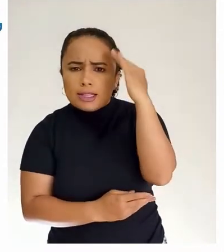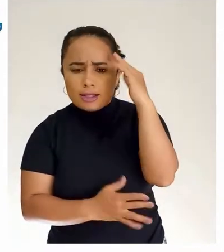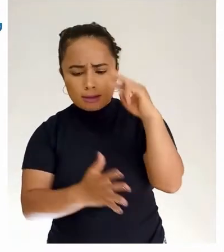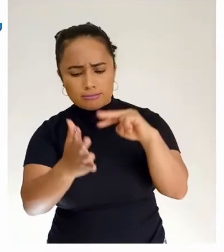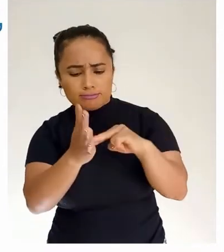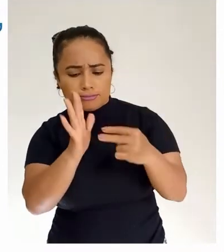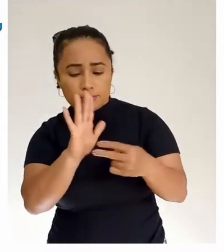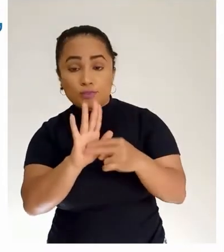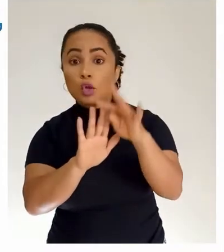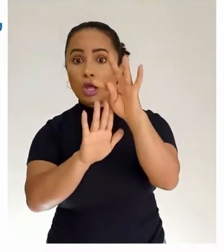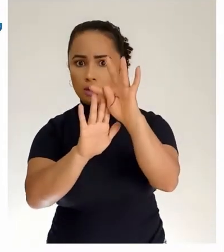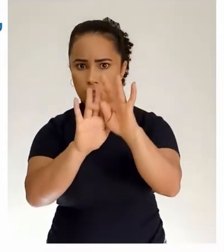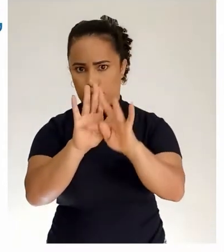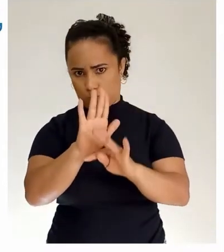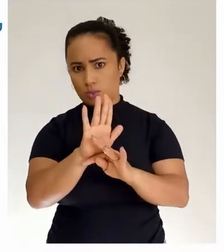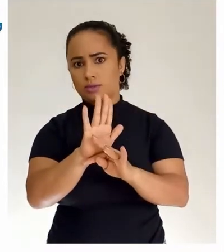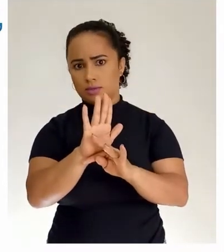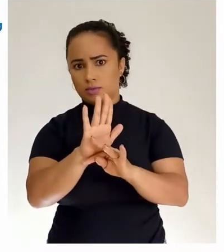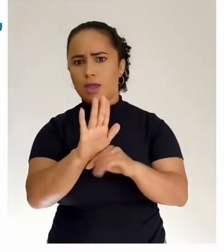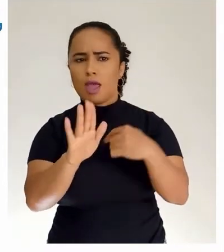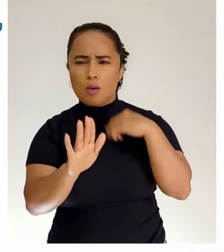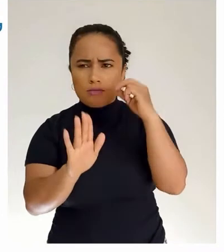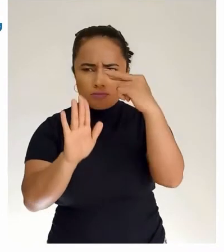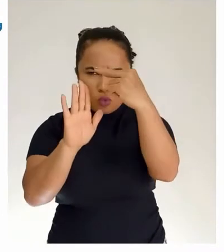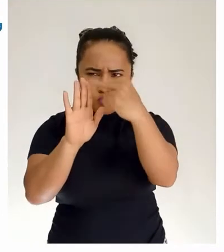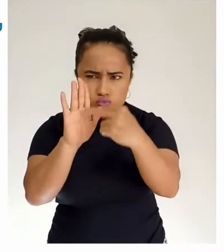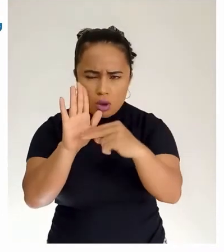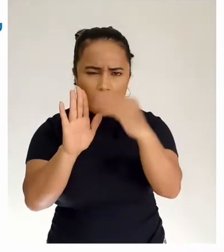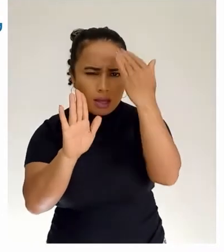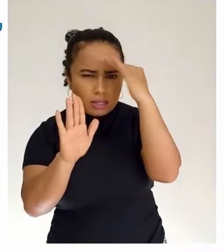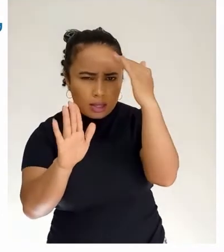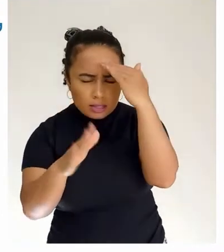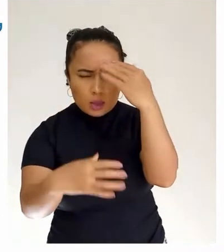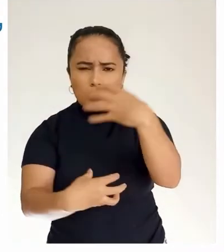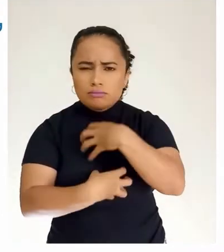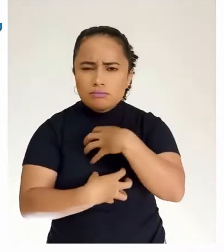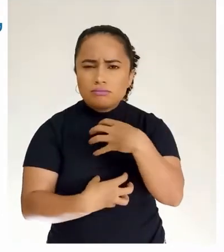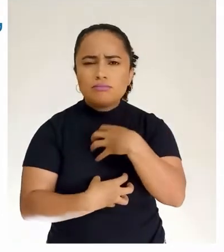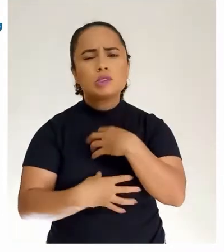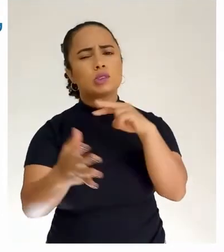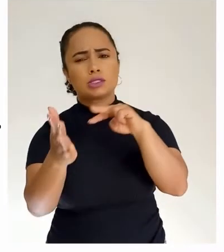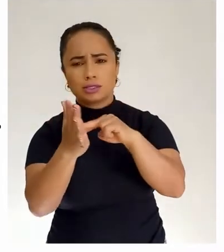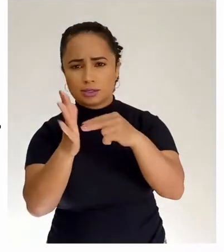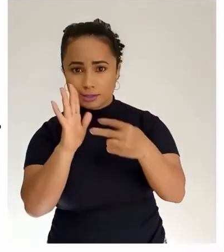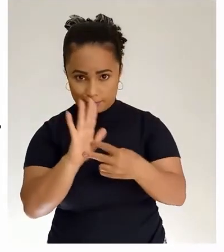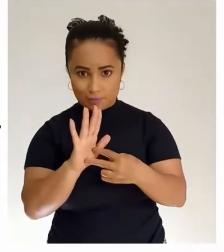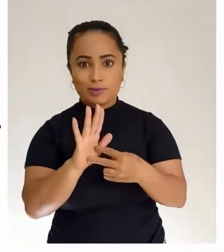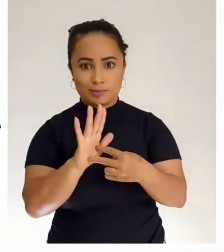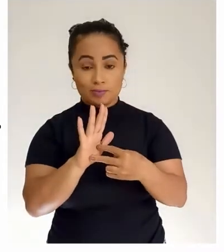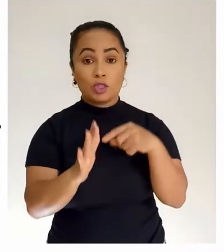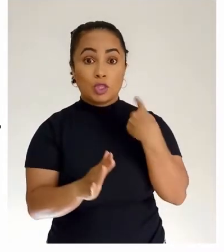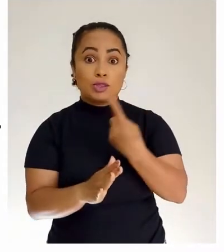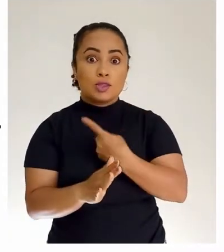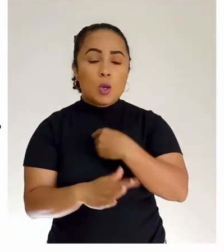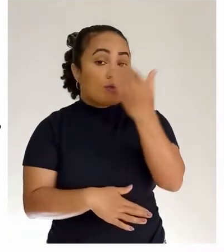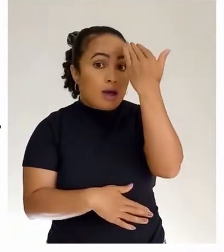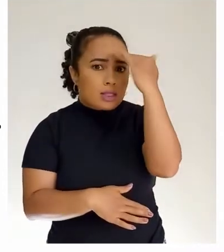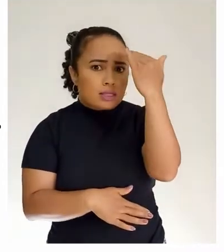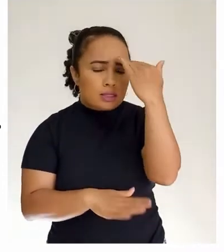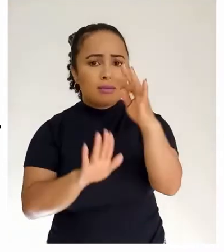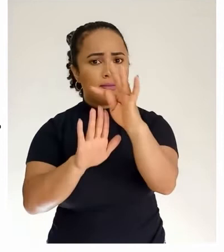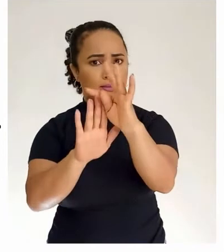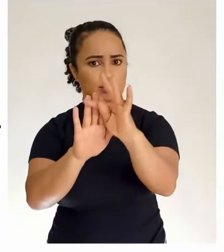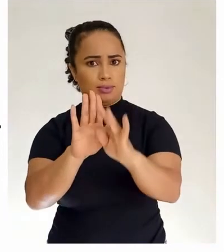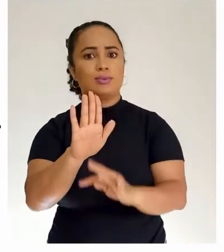atribuir valor, sentido ou significação. Então, vamos interpretar um texto com